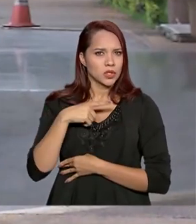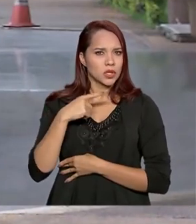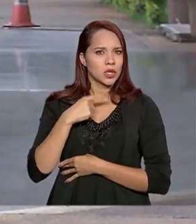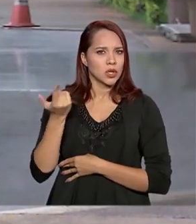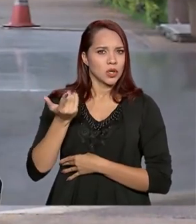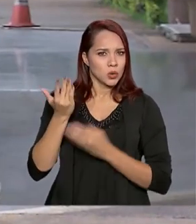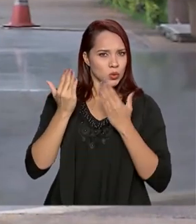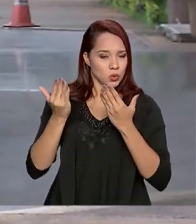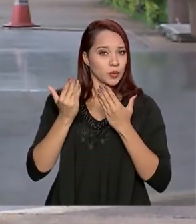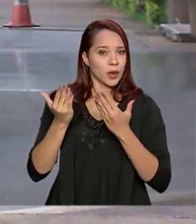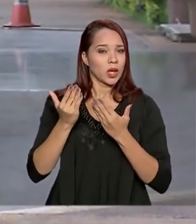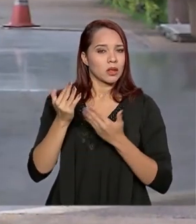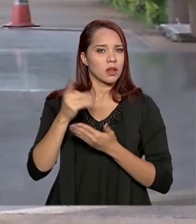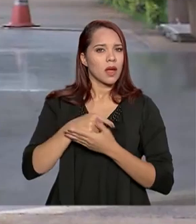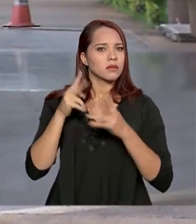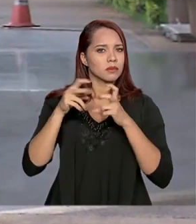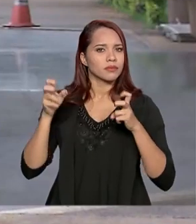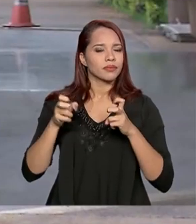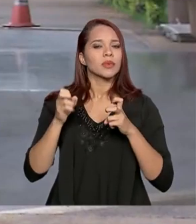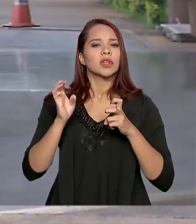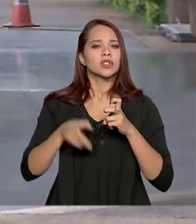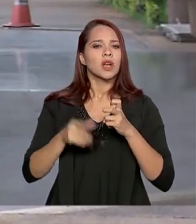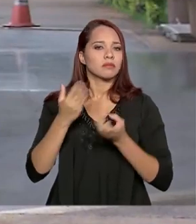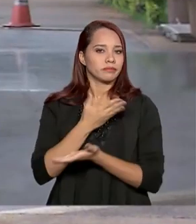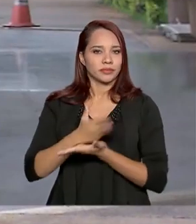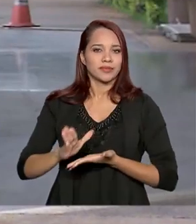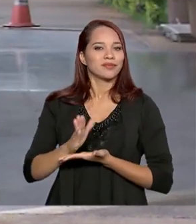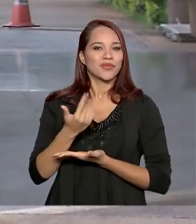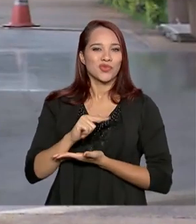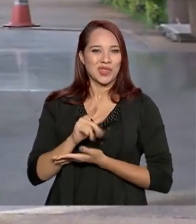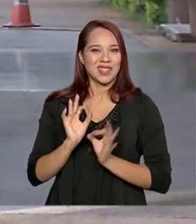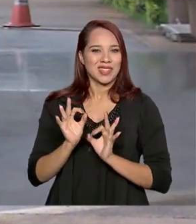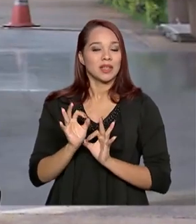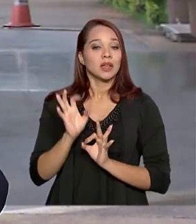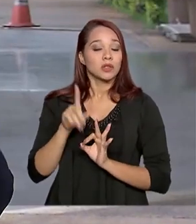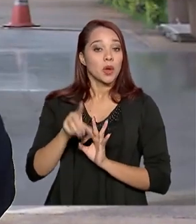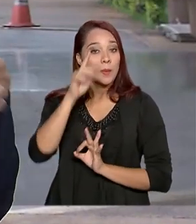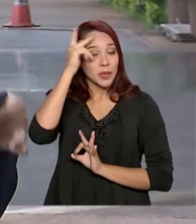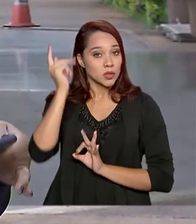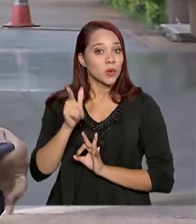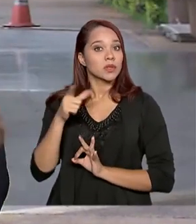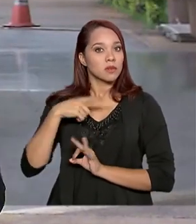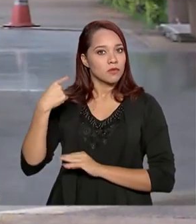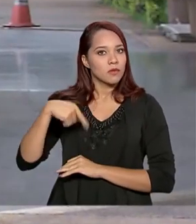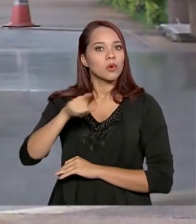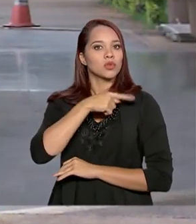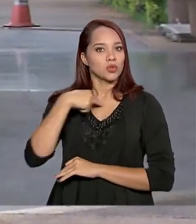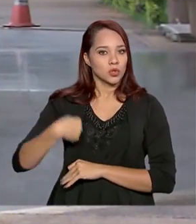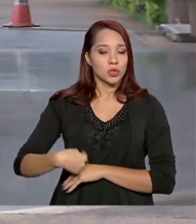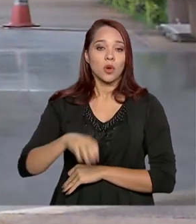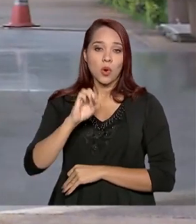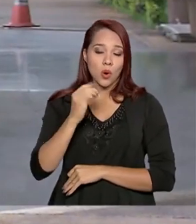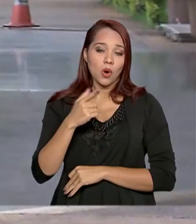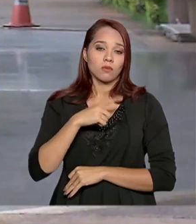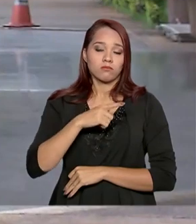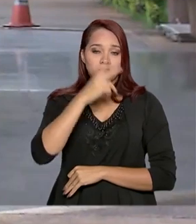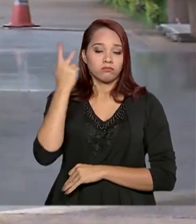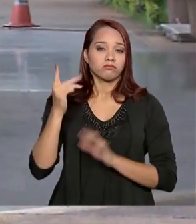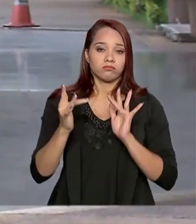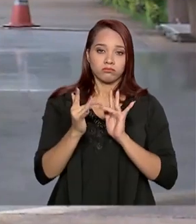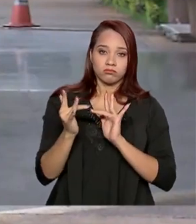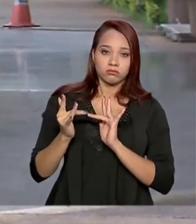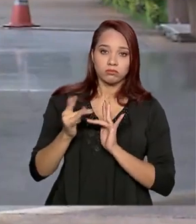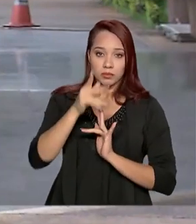Catarina já foi descartado pelo Ministério da Saúde. E todos esses casos são de pessoas que estiveram na China ou tiveram contato com alguém que